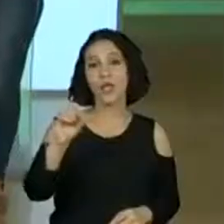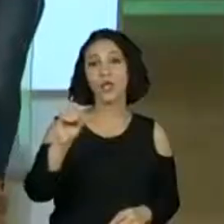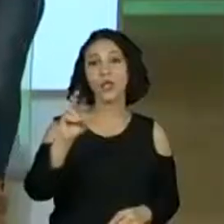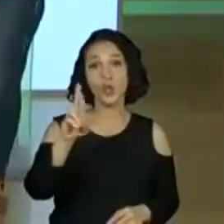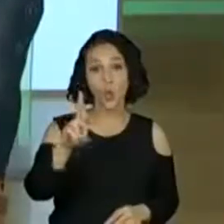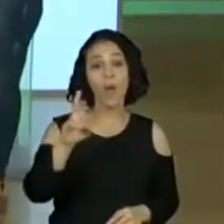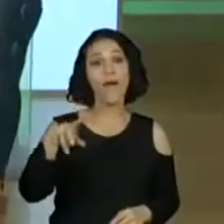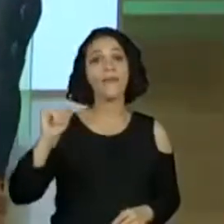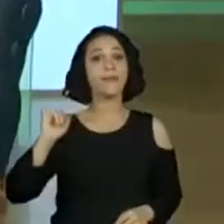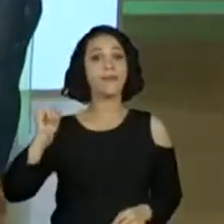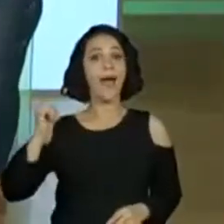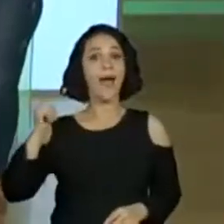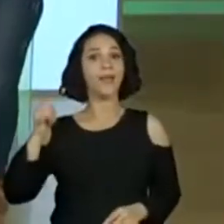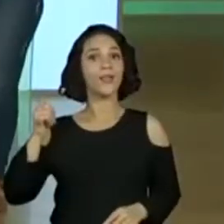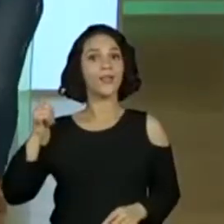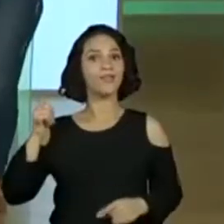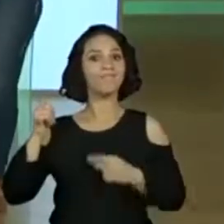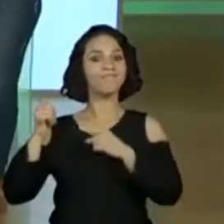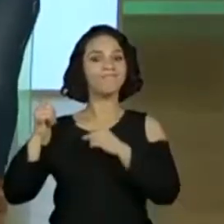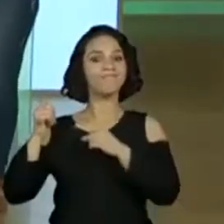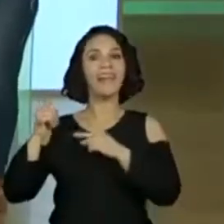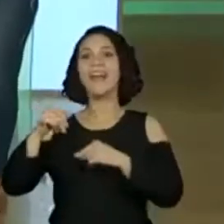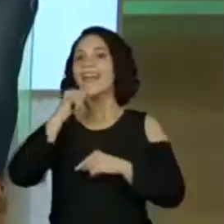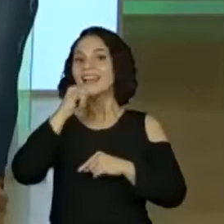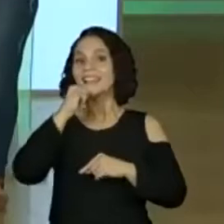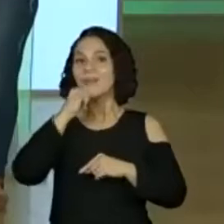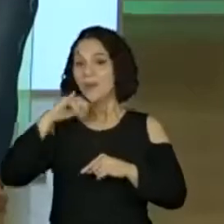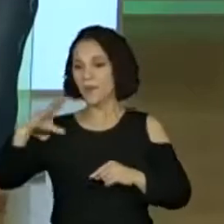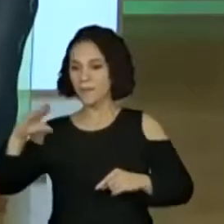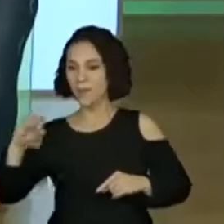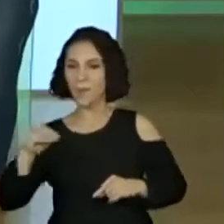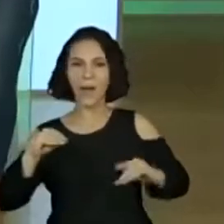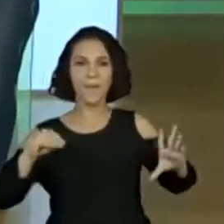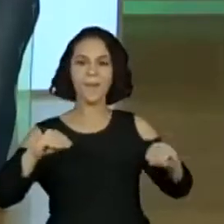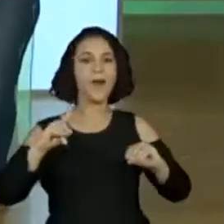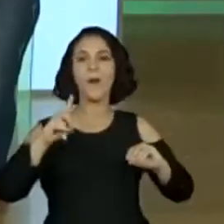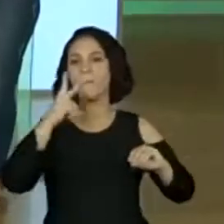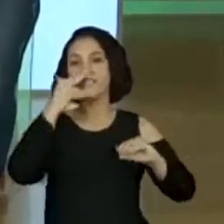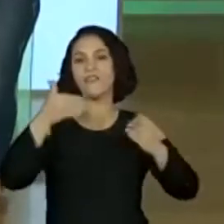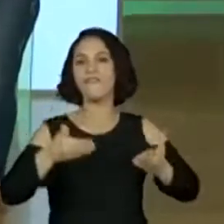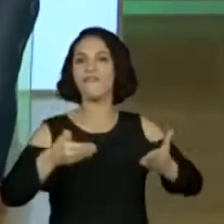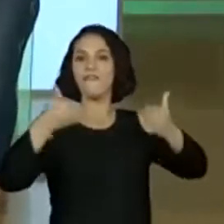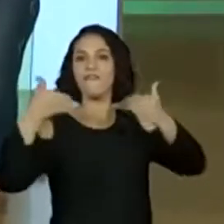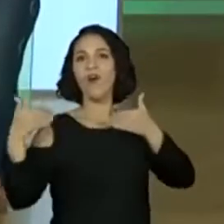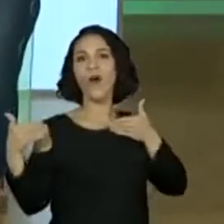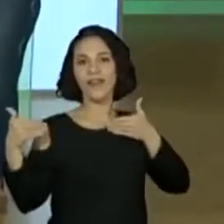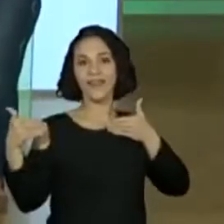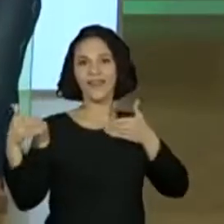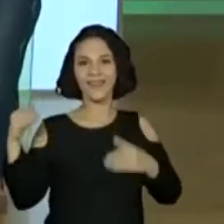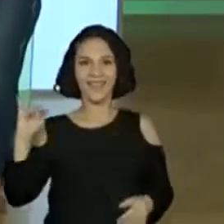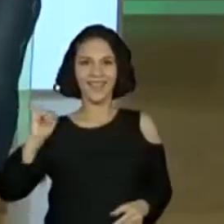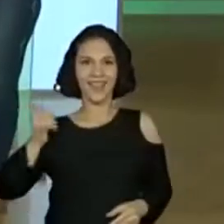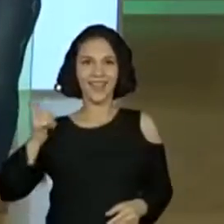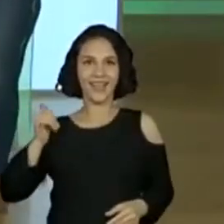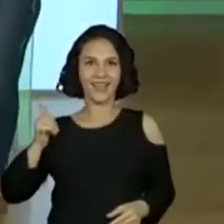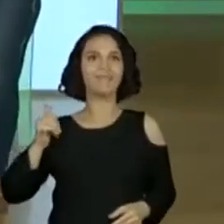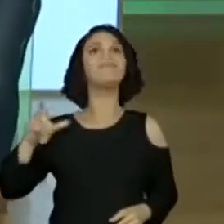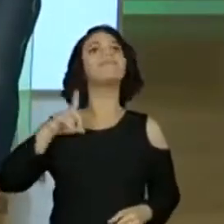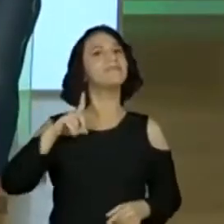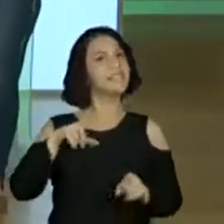narrador que está falando dentro daquela história. Legal. Então, a fala do narrador. A narração, Isso.